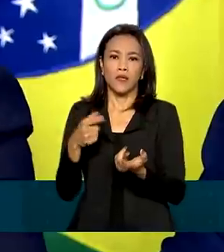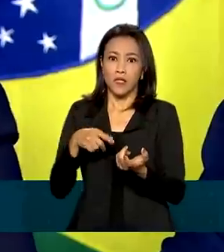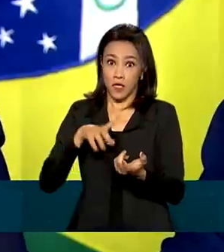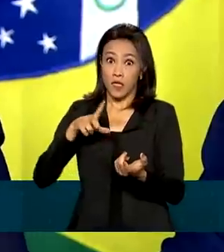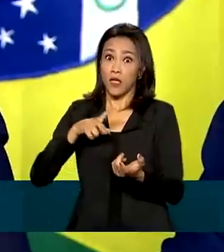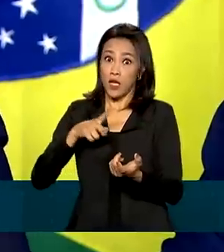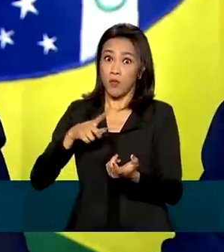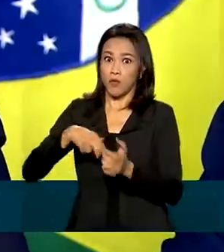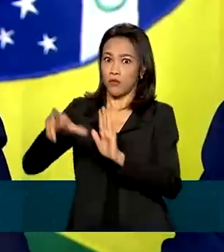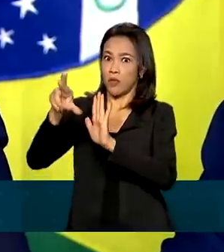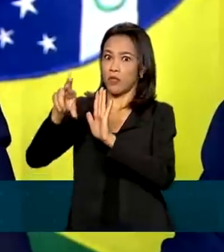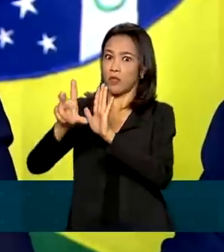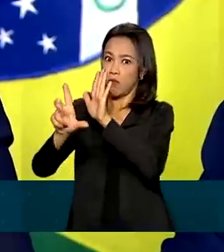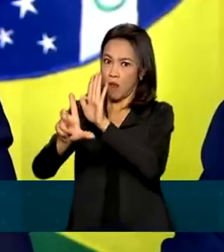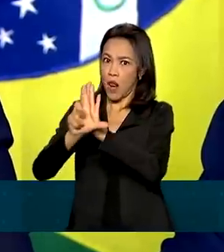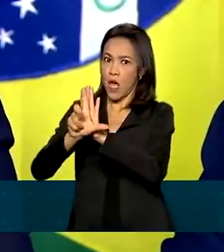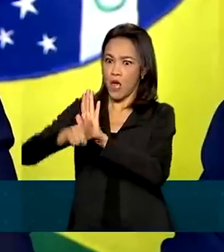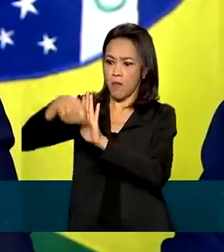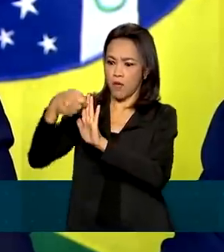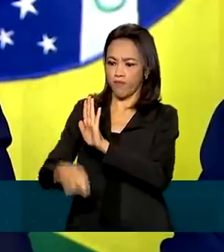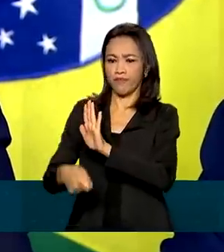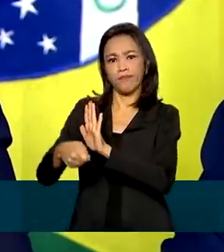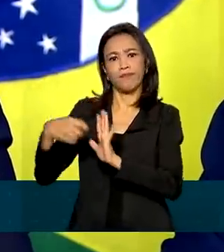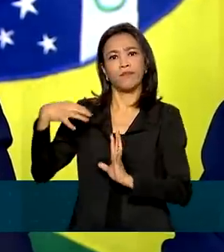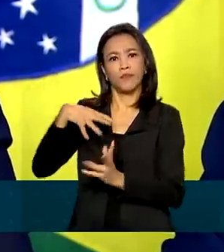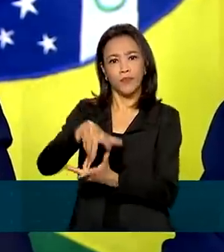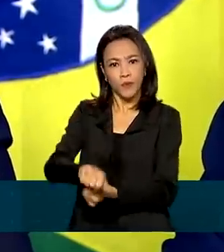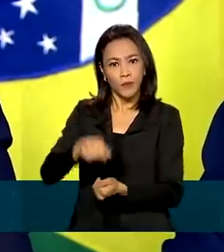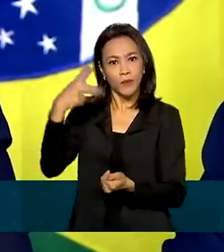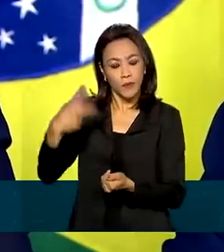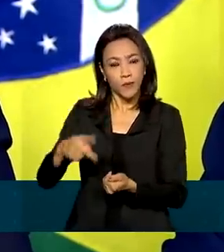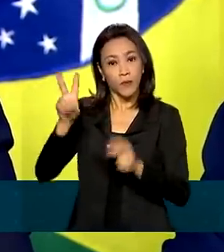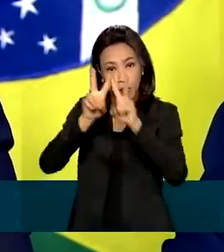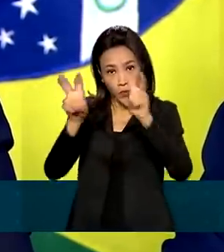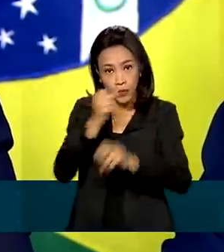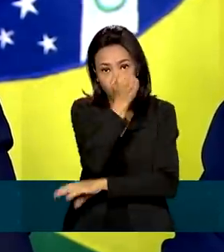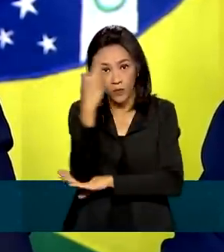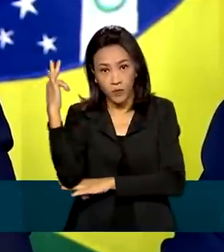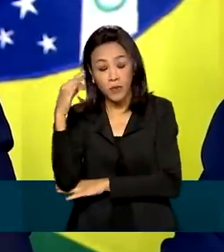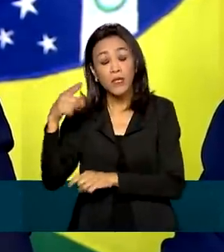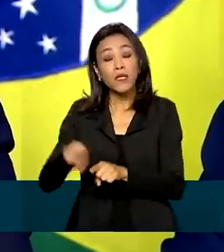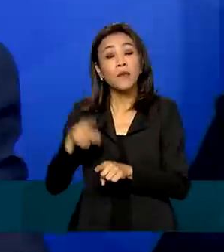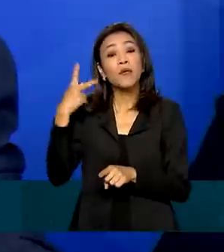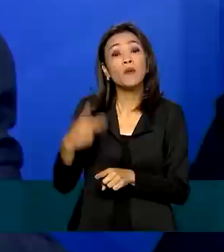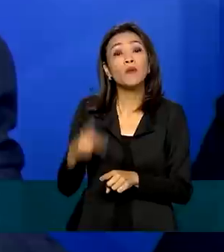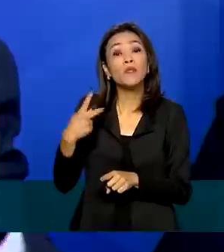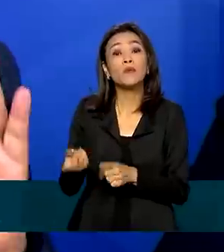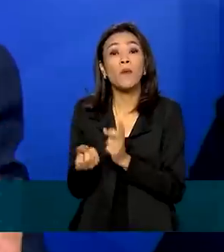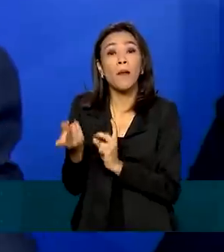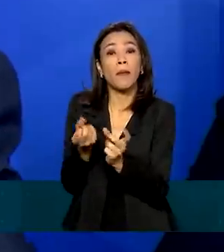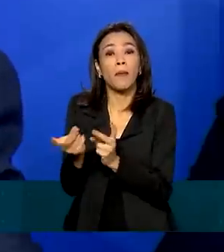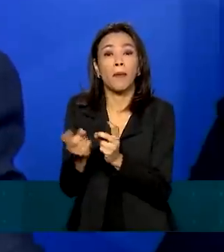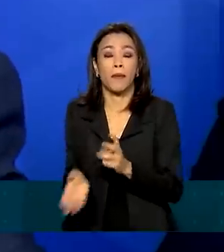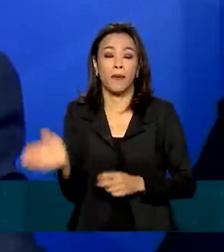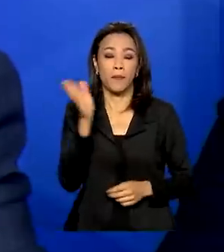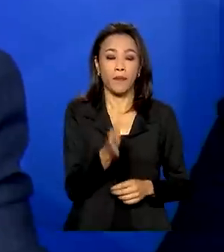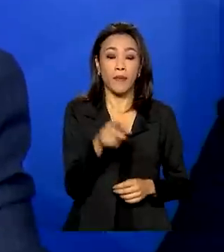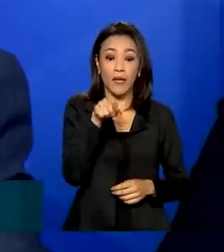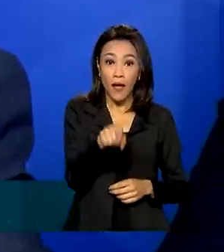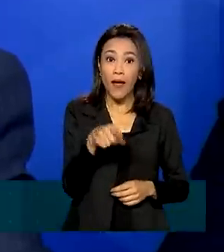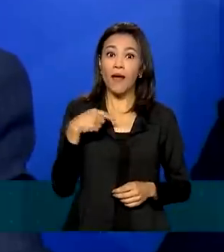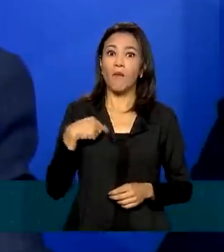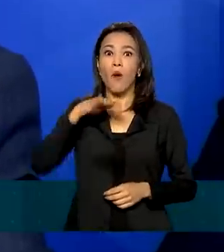mais rigorosas do mundo nessa área, mas também, sobretudo, pelo seu peso econômico e comercial. Uma porta que se abre